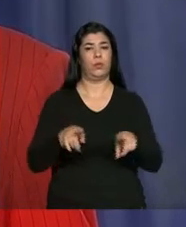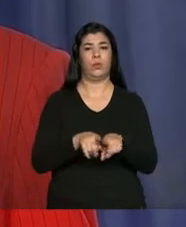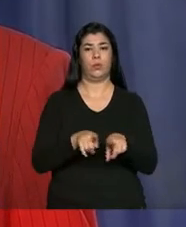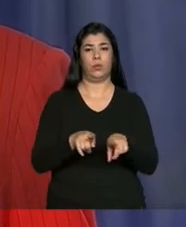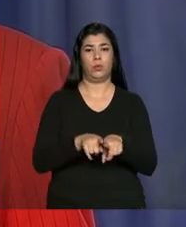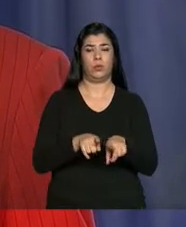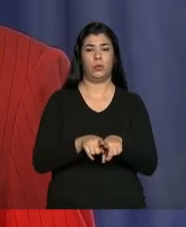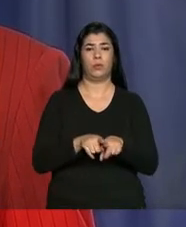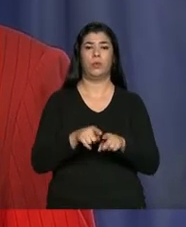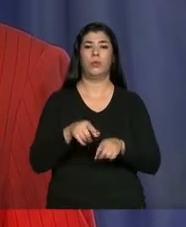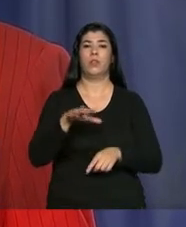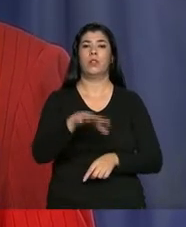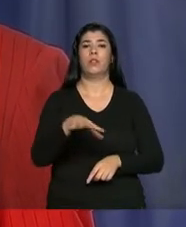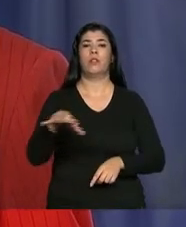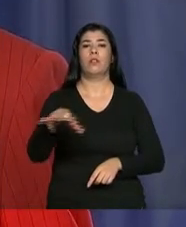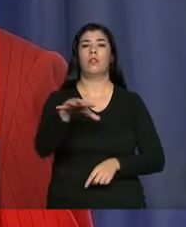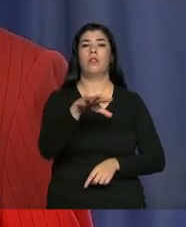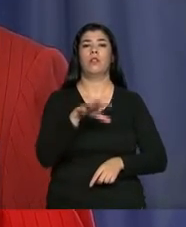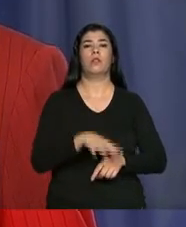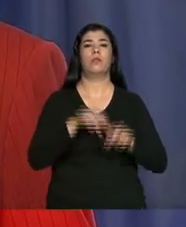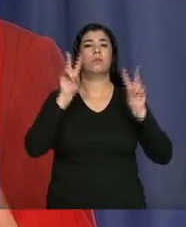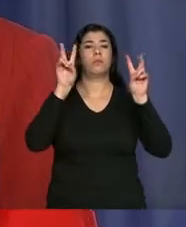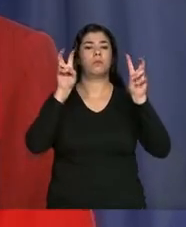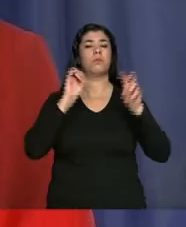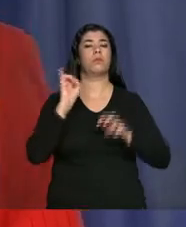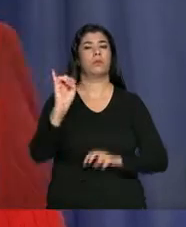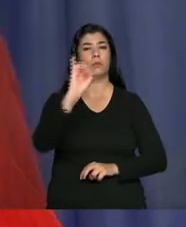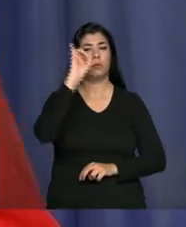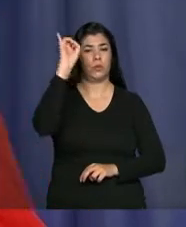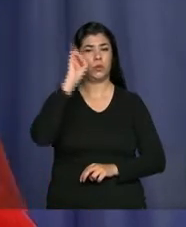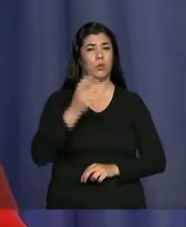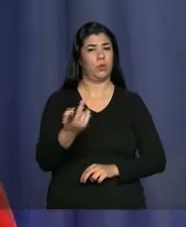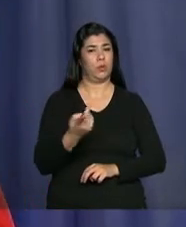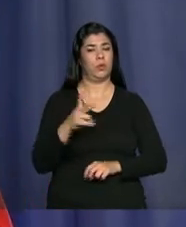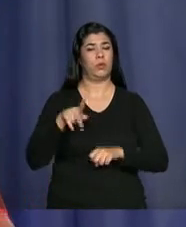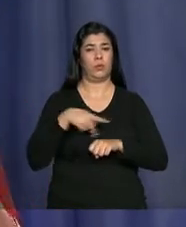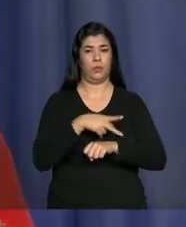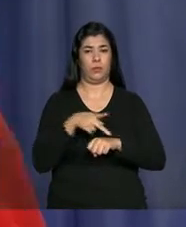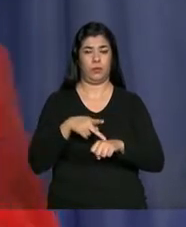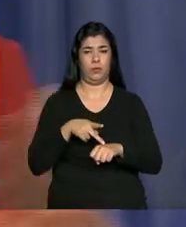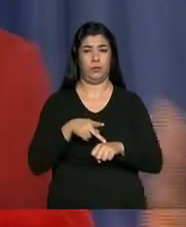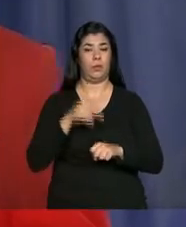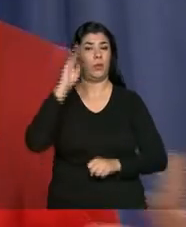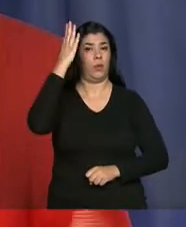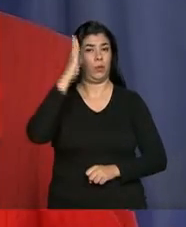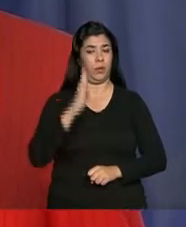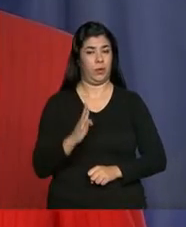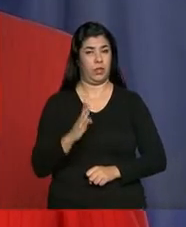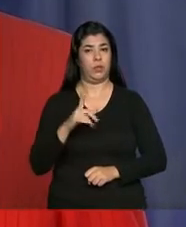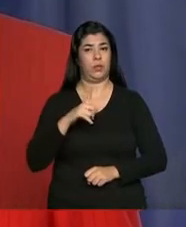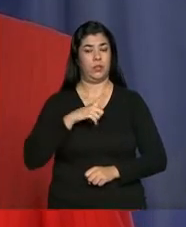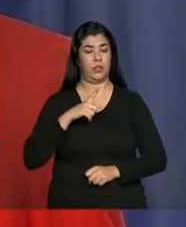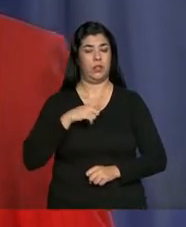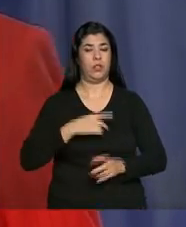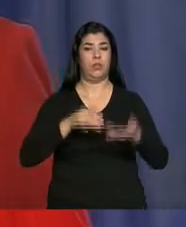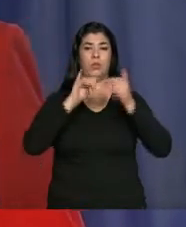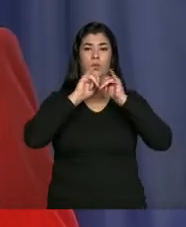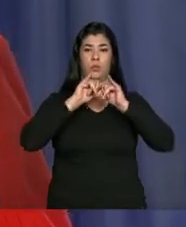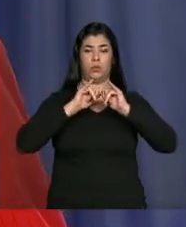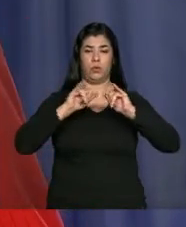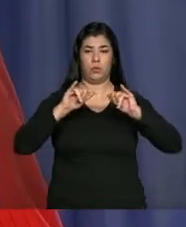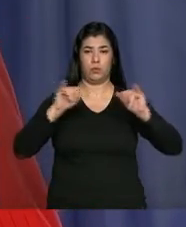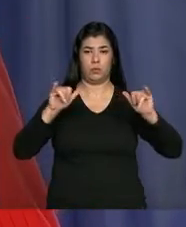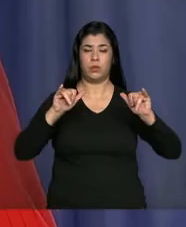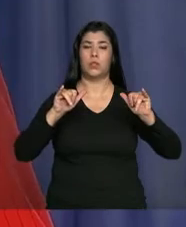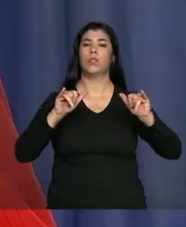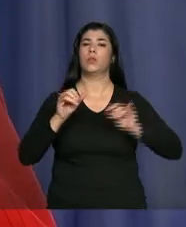algumas áreas que são importantes para ambos os países. O Brasil acaba de lançar um